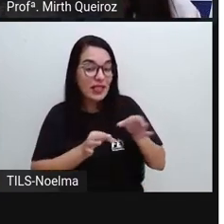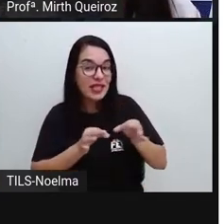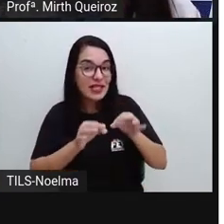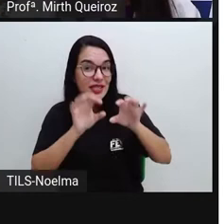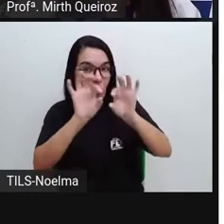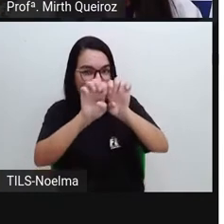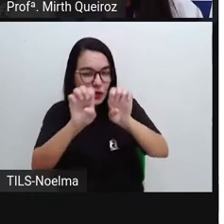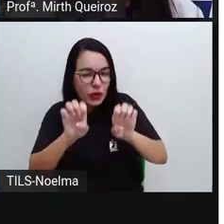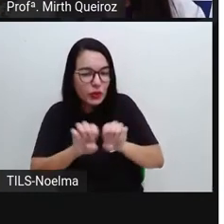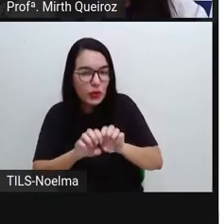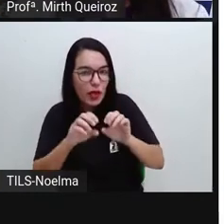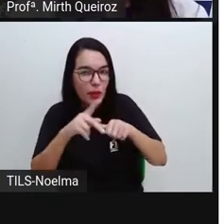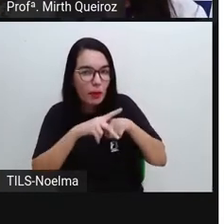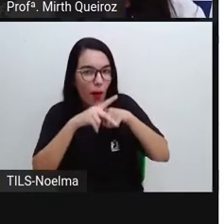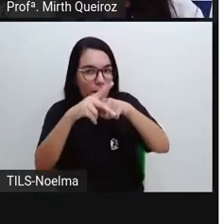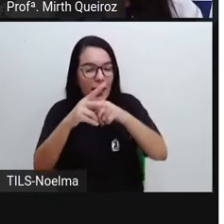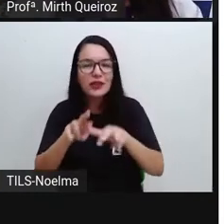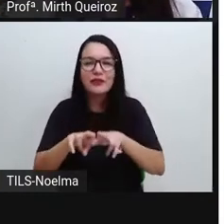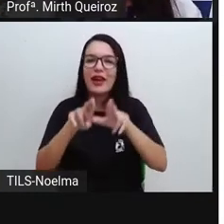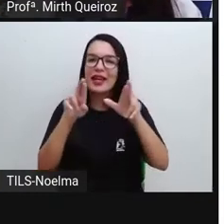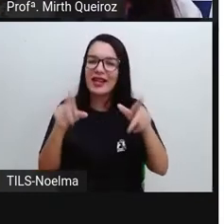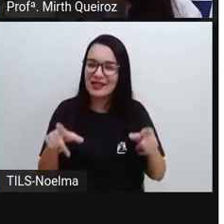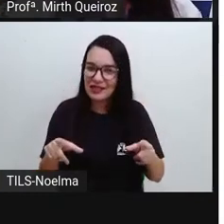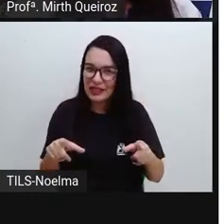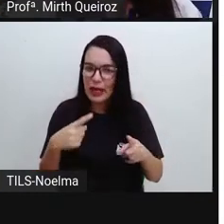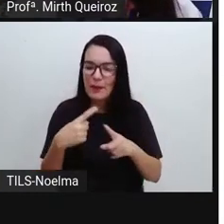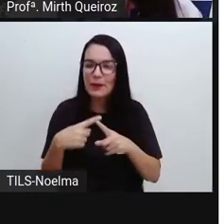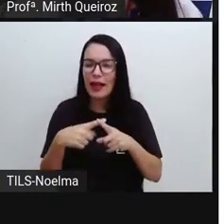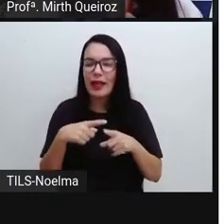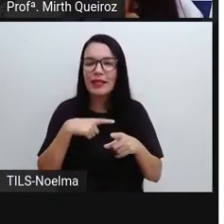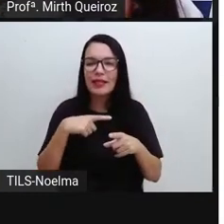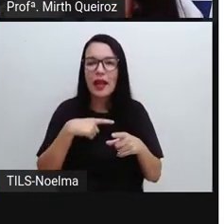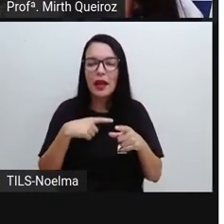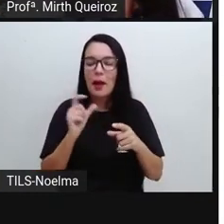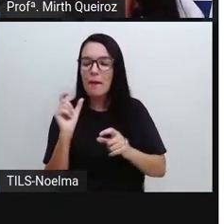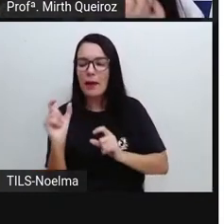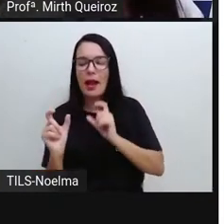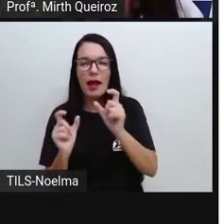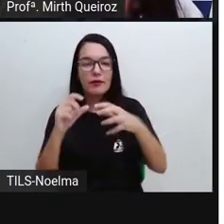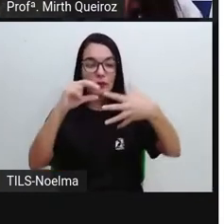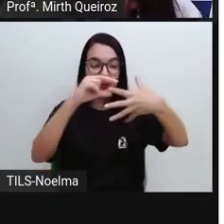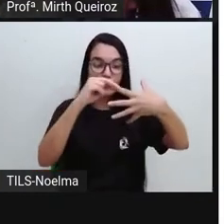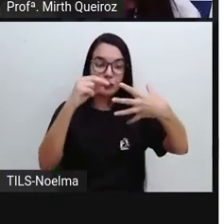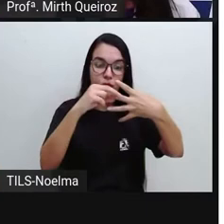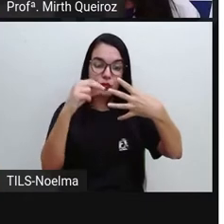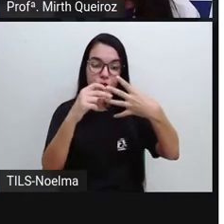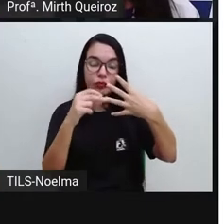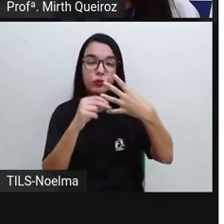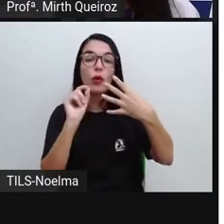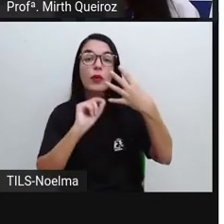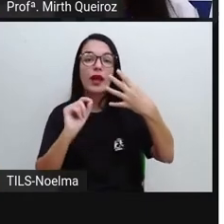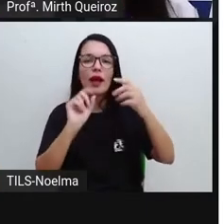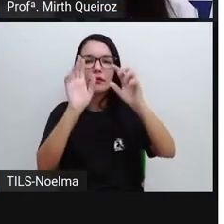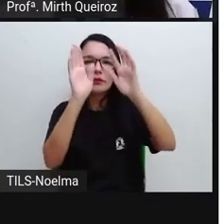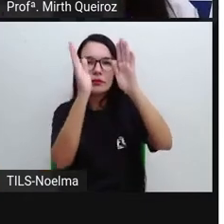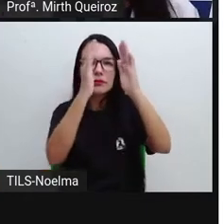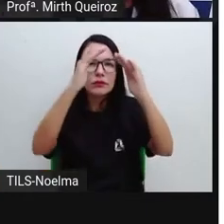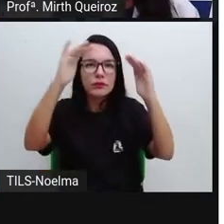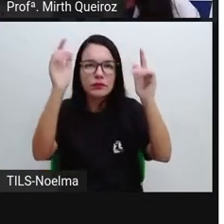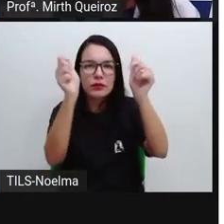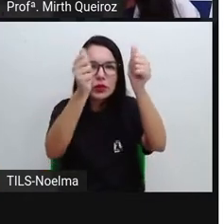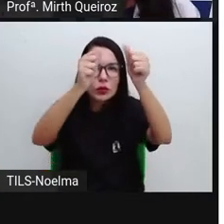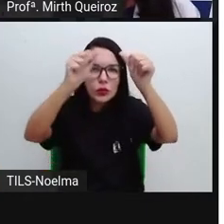estrofe. Nós temos o quê? Os versos, eles serviram de contorno, né? Que deu origem aí